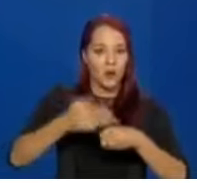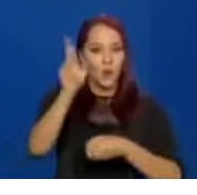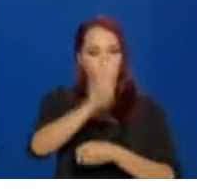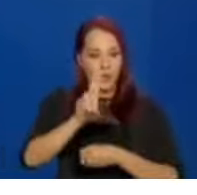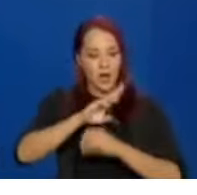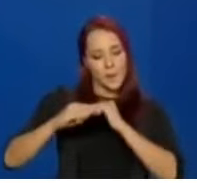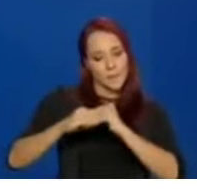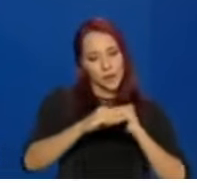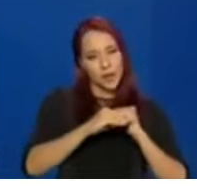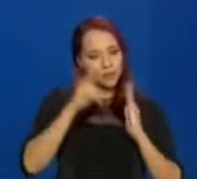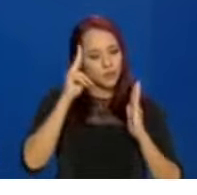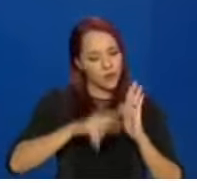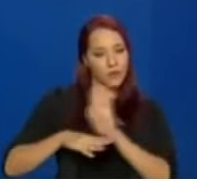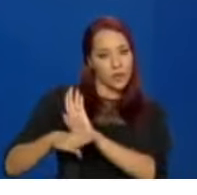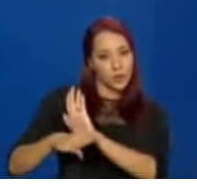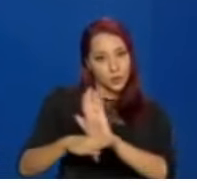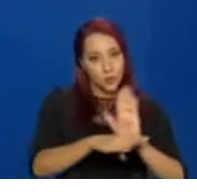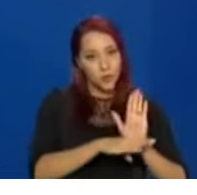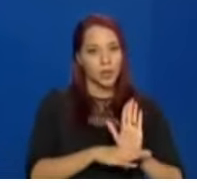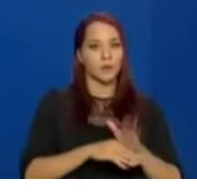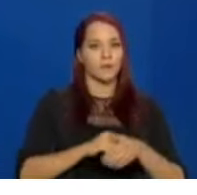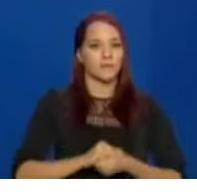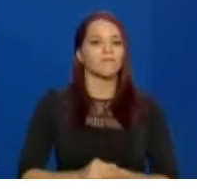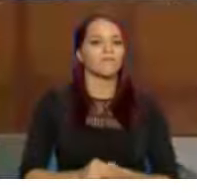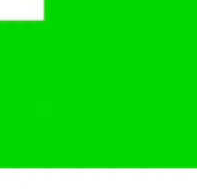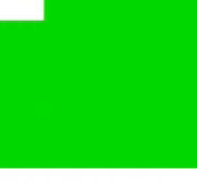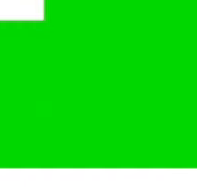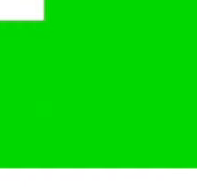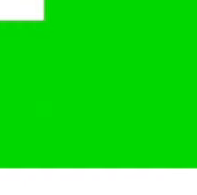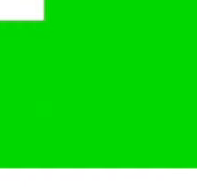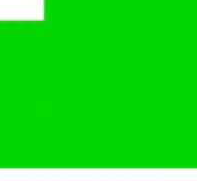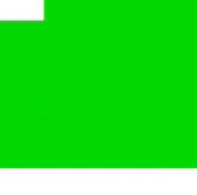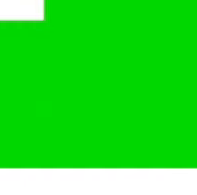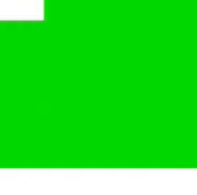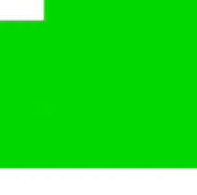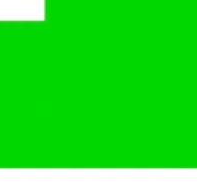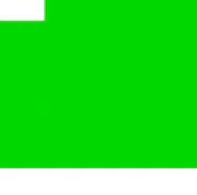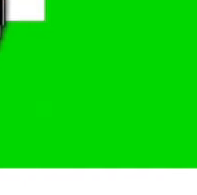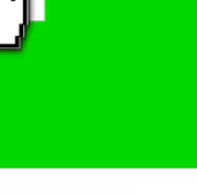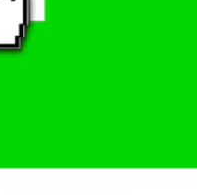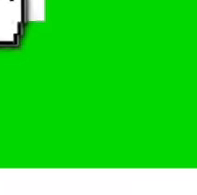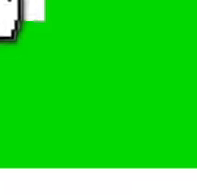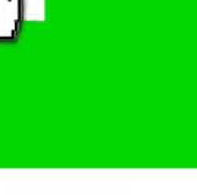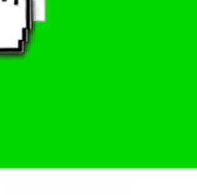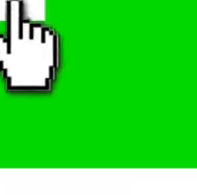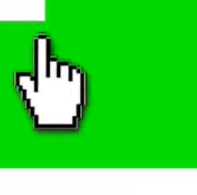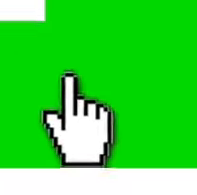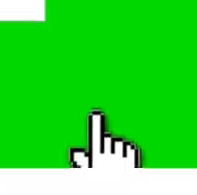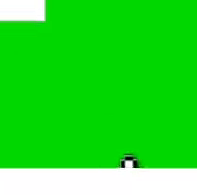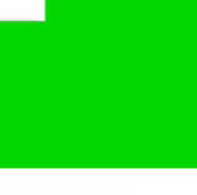como parâmetro e a gente vai ajudar dessa forma. É isso. Parâmetro Parâmetro Obrigado.